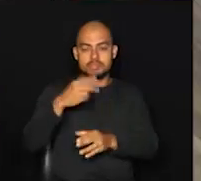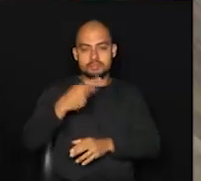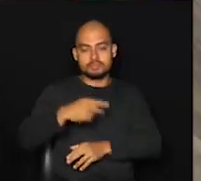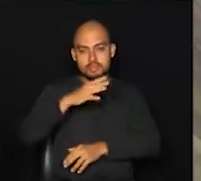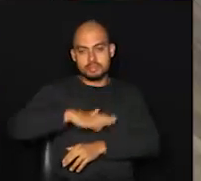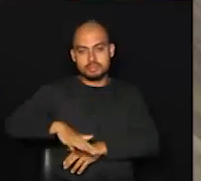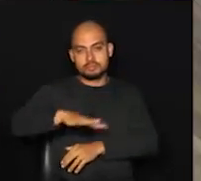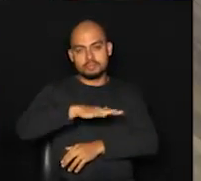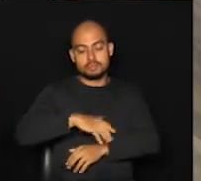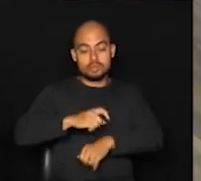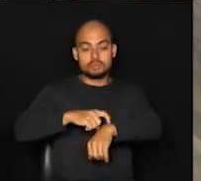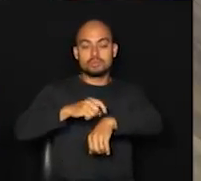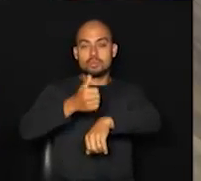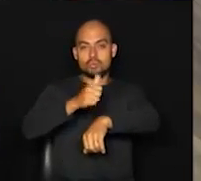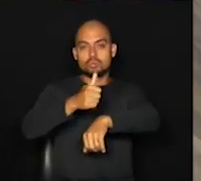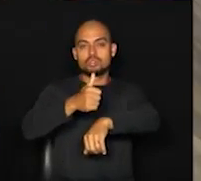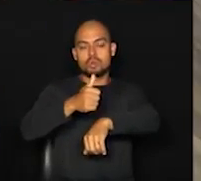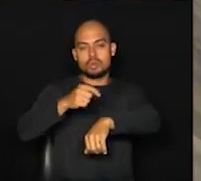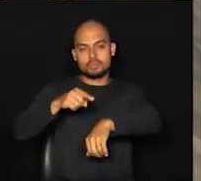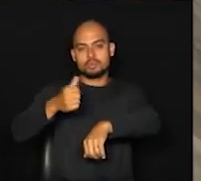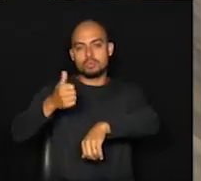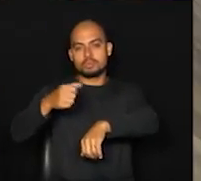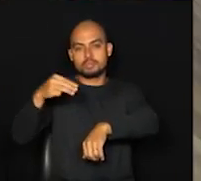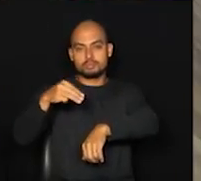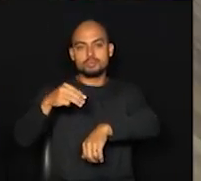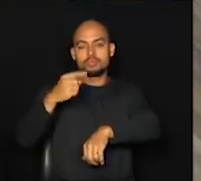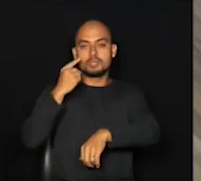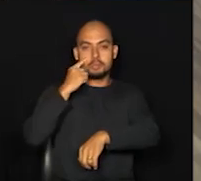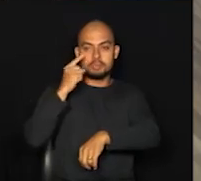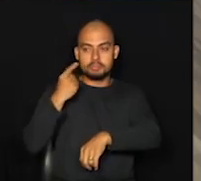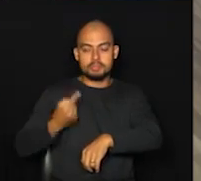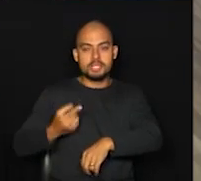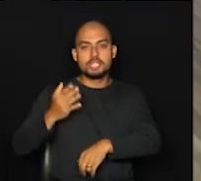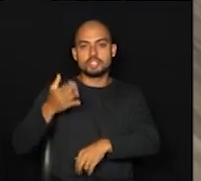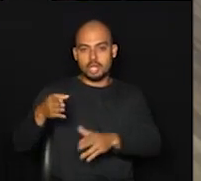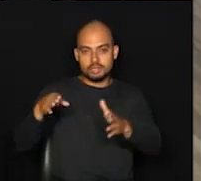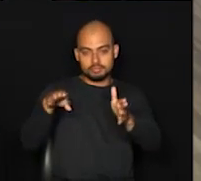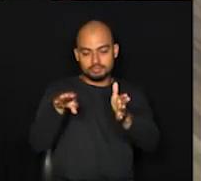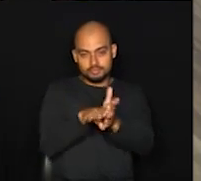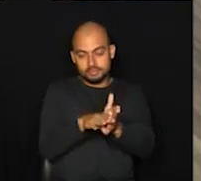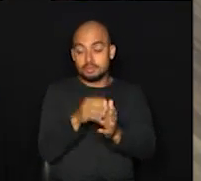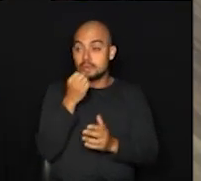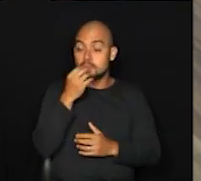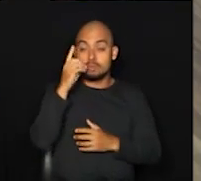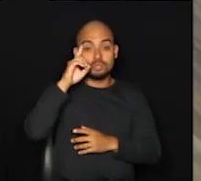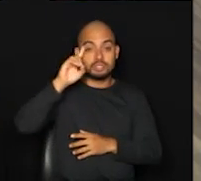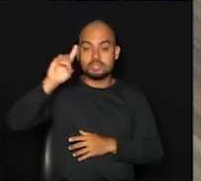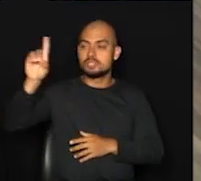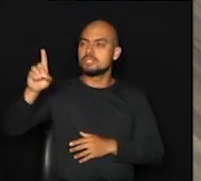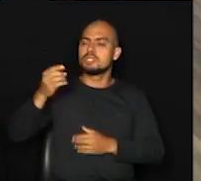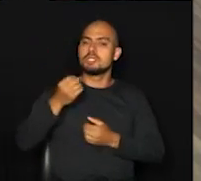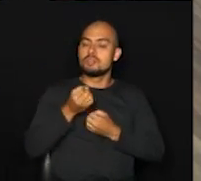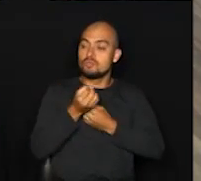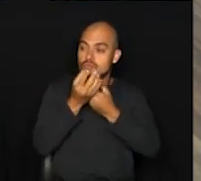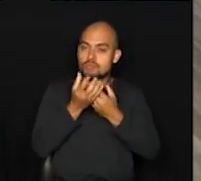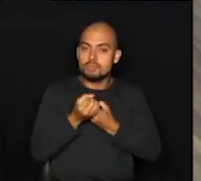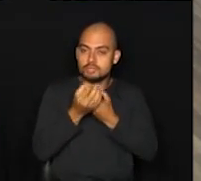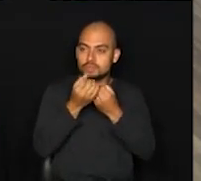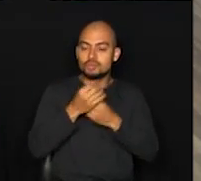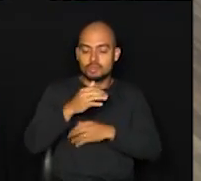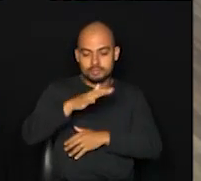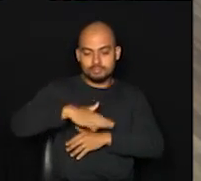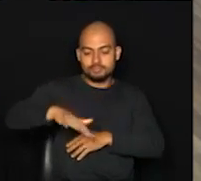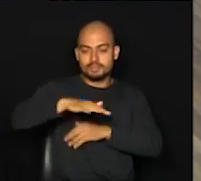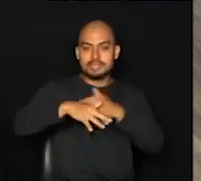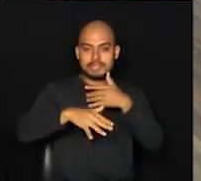11 horas e 11 minutos, a Mina Abreu já está nos nossos estúdios, então bom dia Mina com as notícias da Metrópole